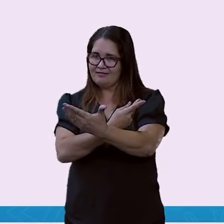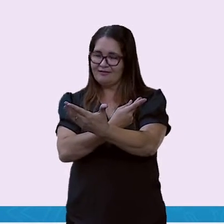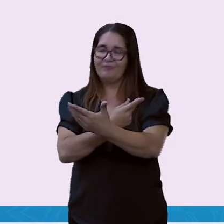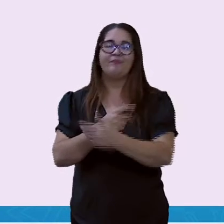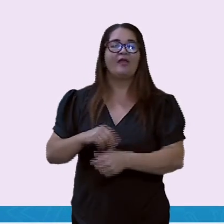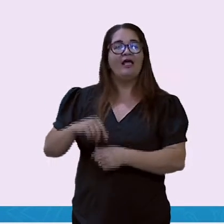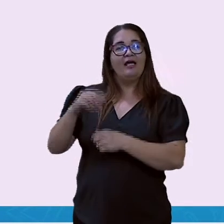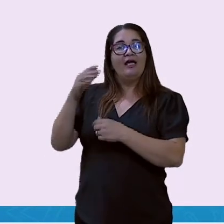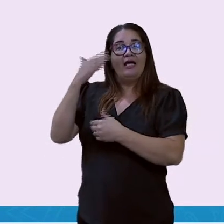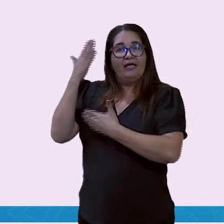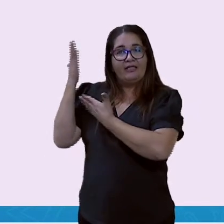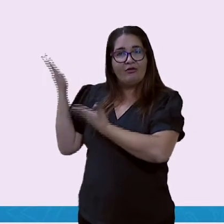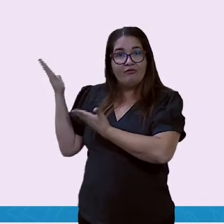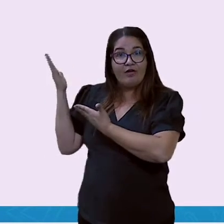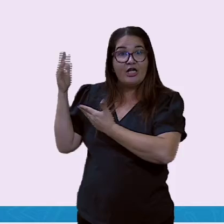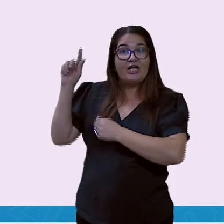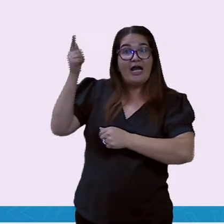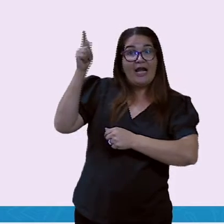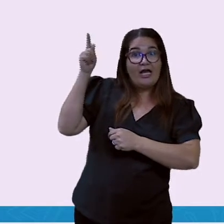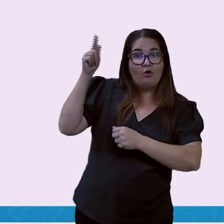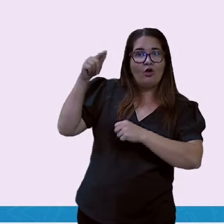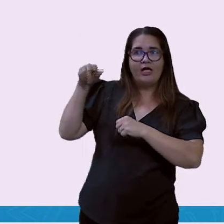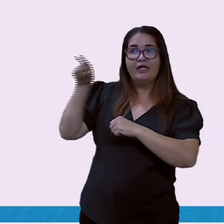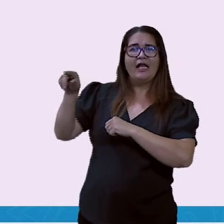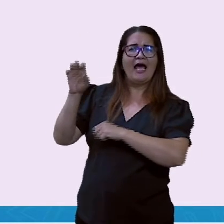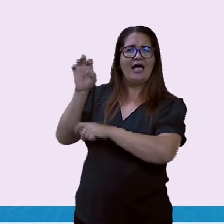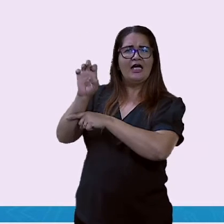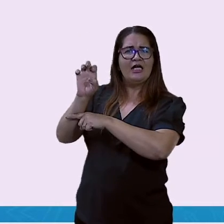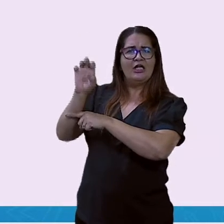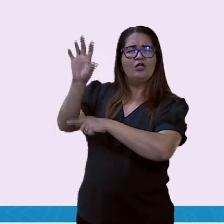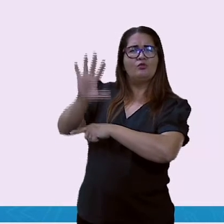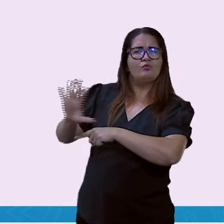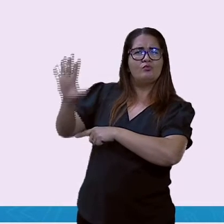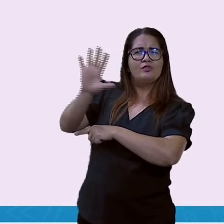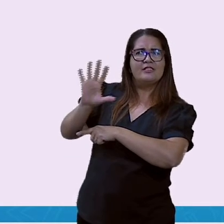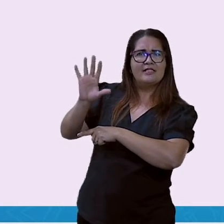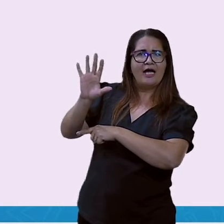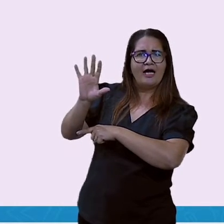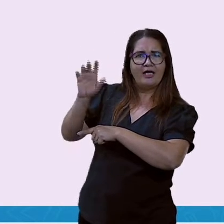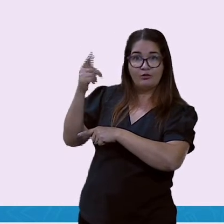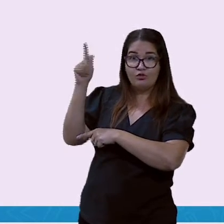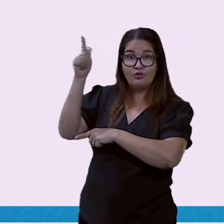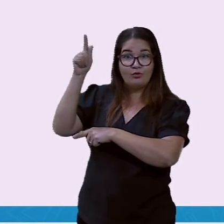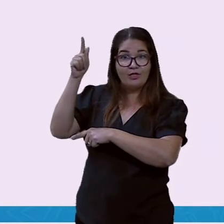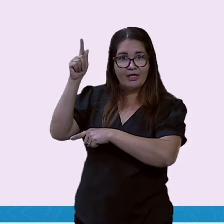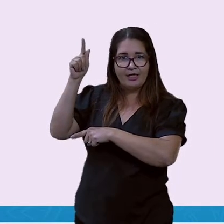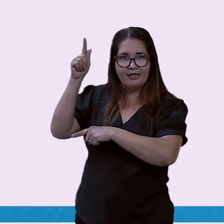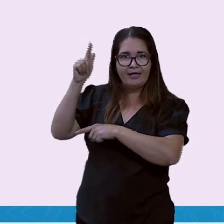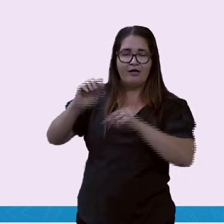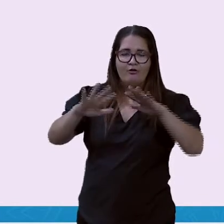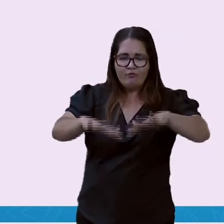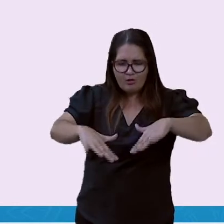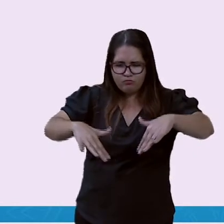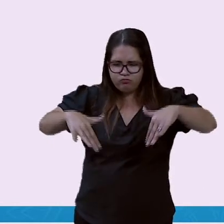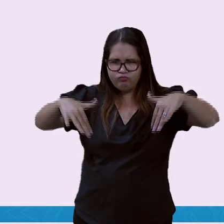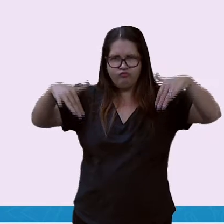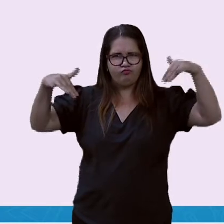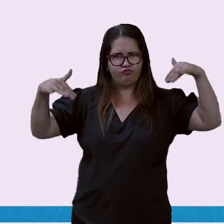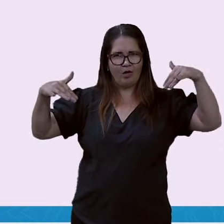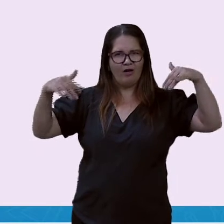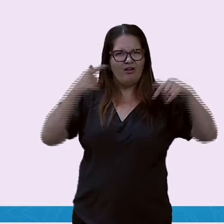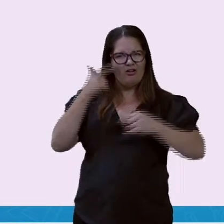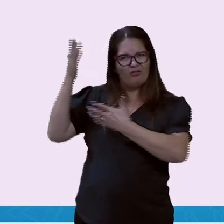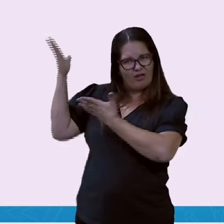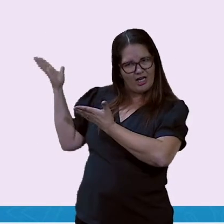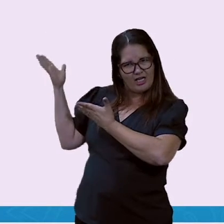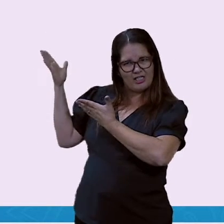Goiânia, o estádio Olímpico. O estádio Olímpico de Goiânia não é um estádio muito grande.